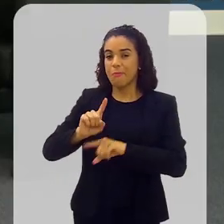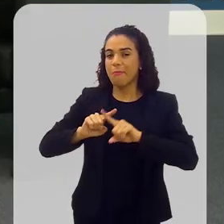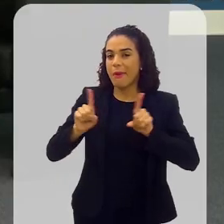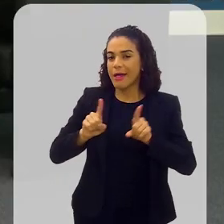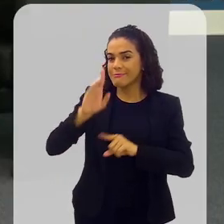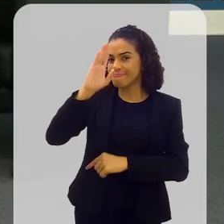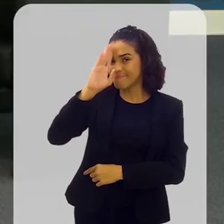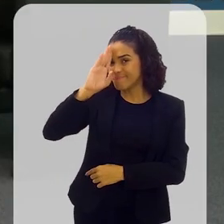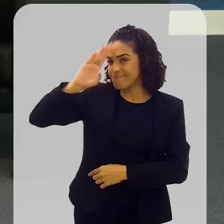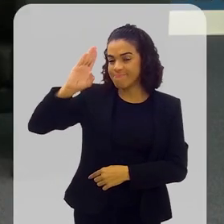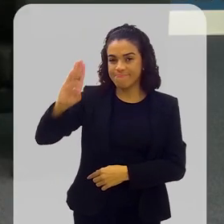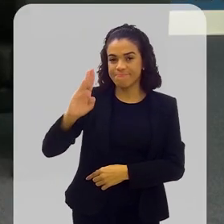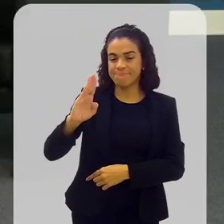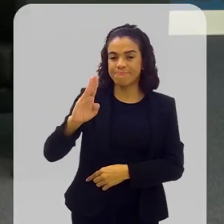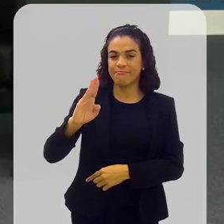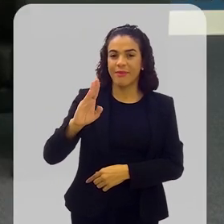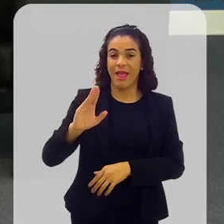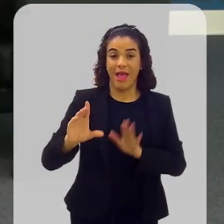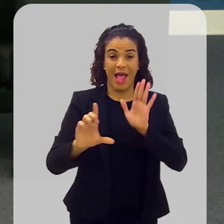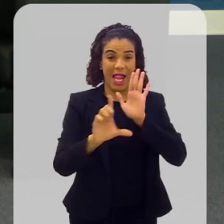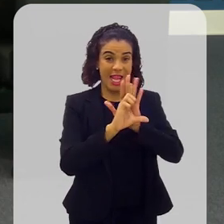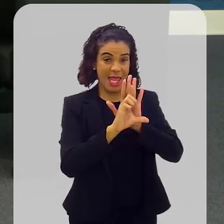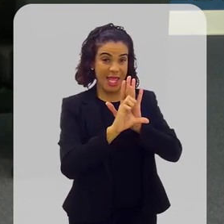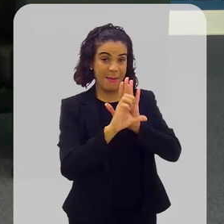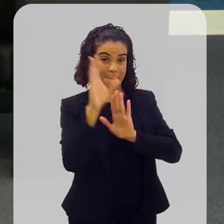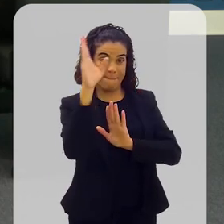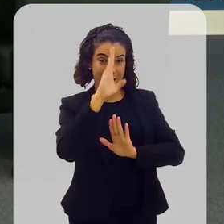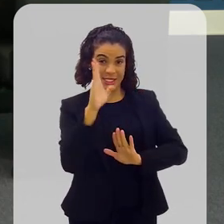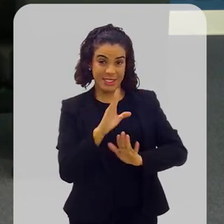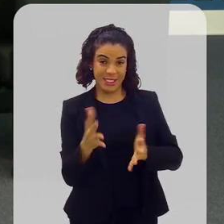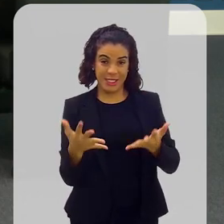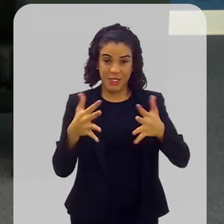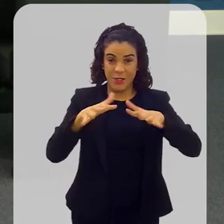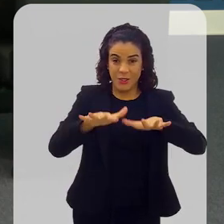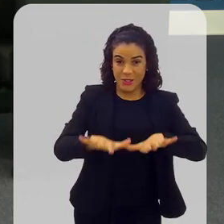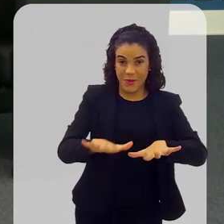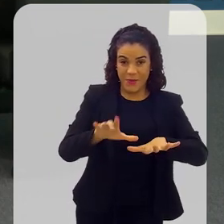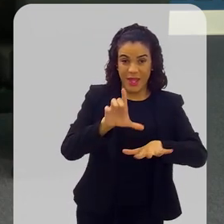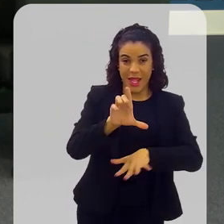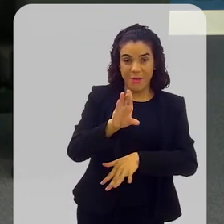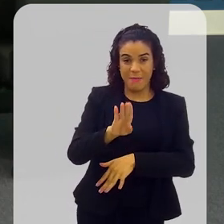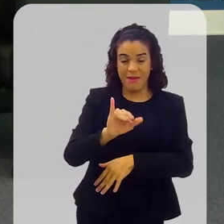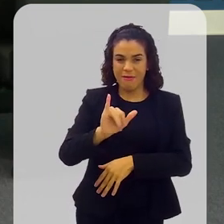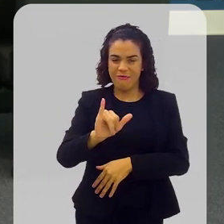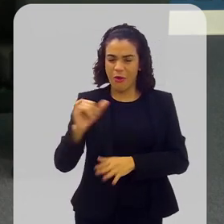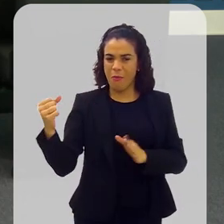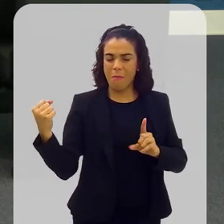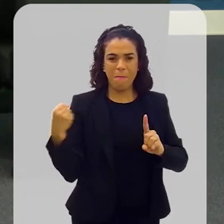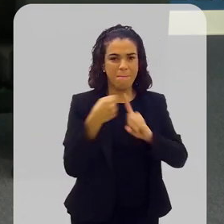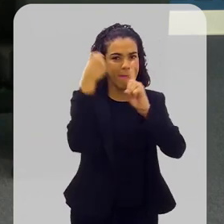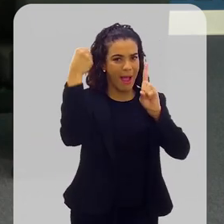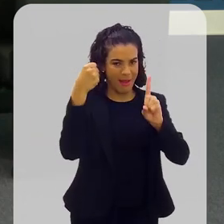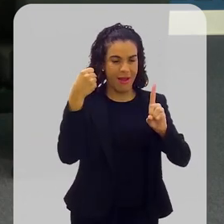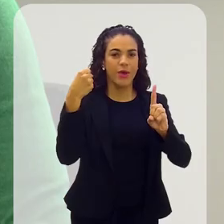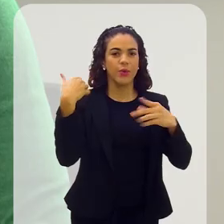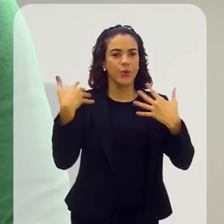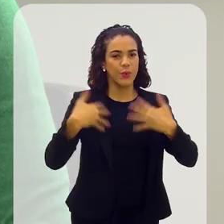mas principalmente a lei de inclusão da pessoa com deficiência foi um grande marco